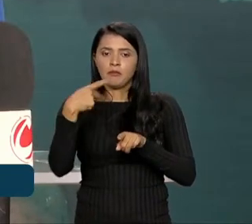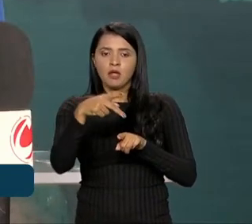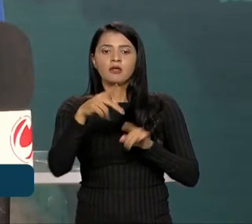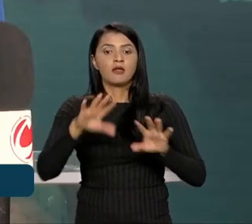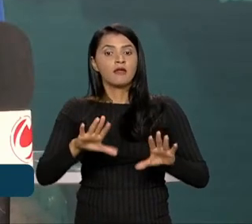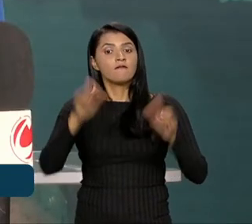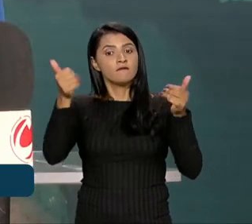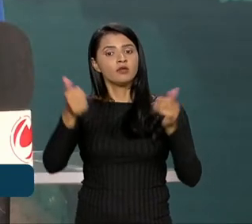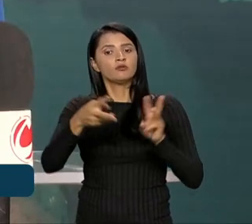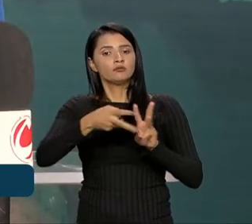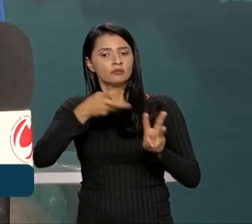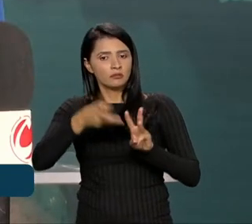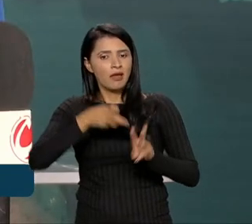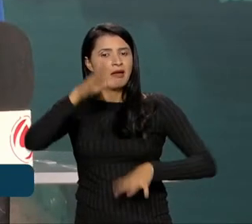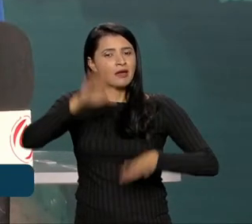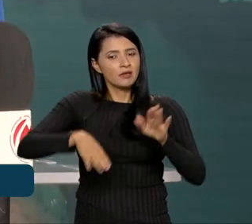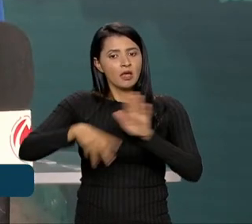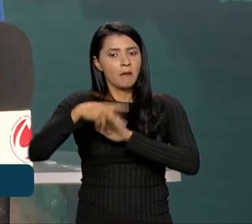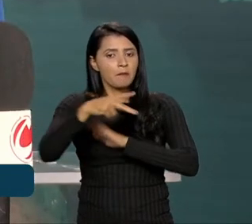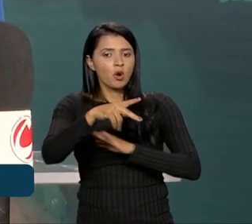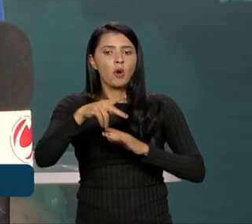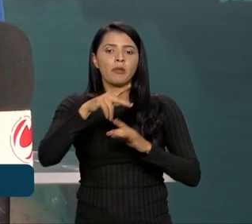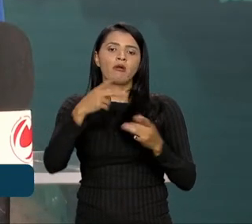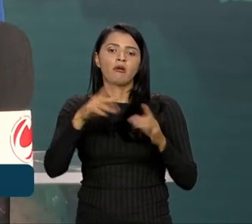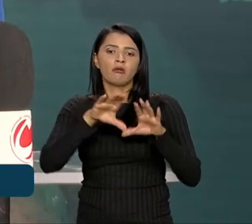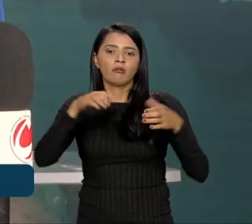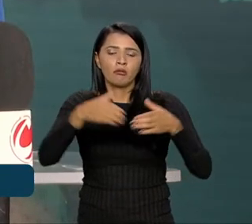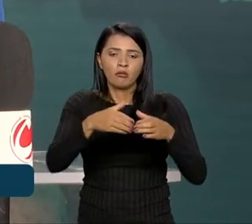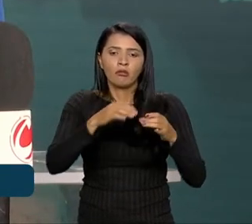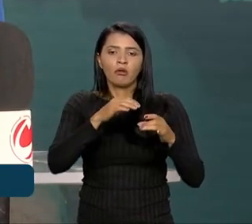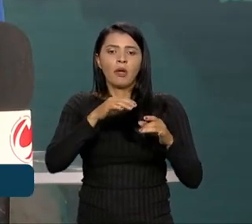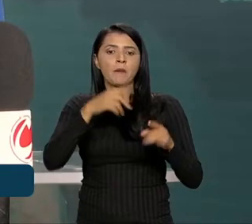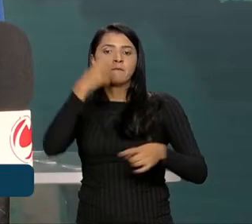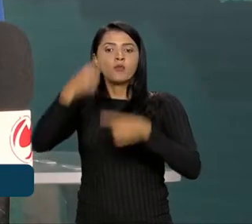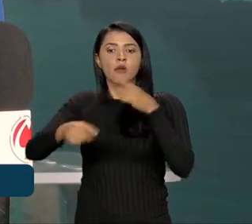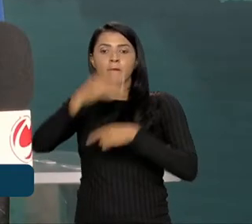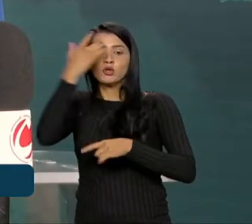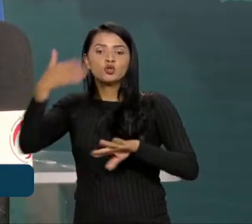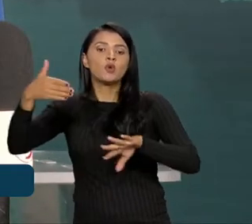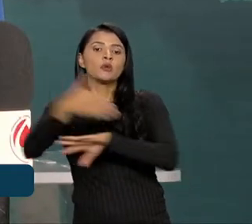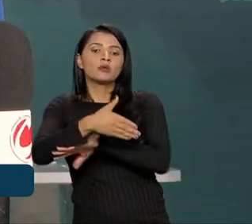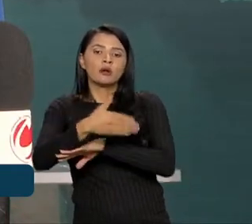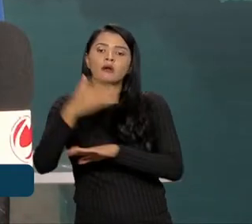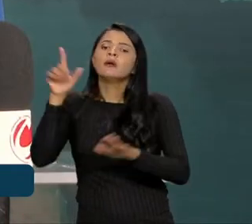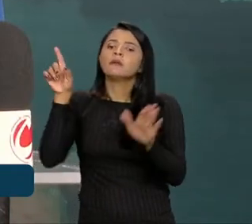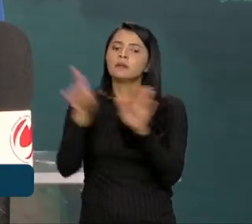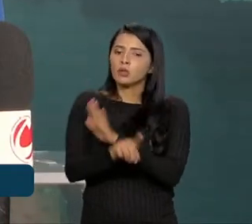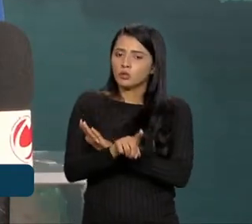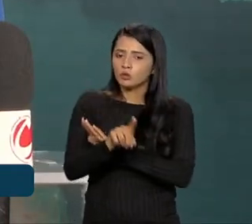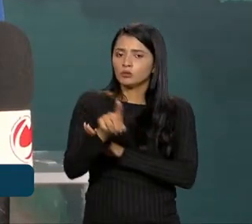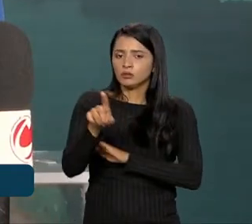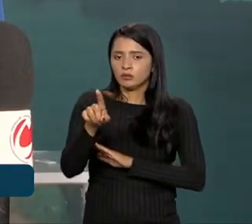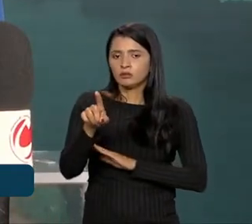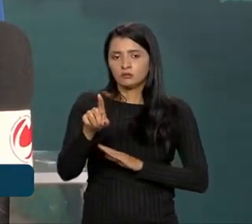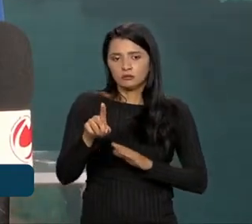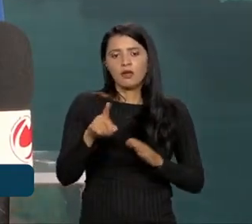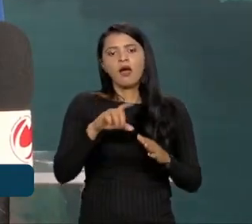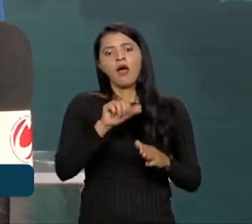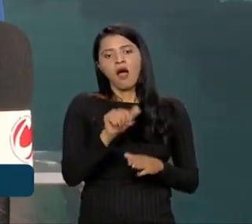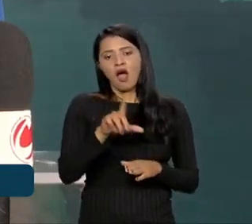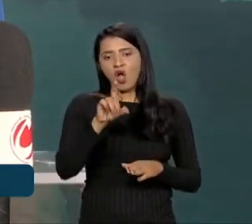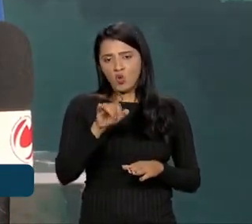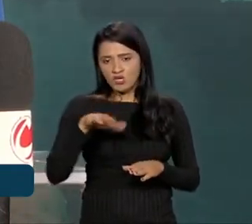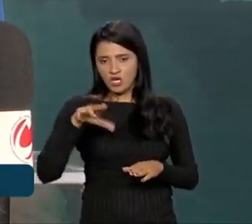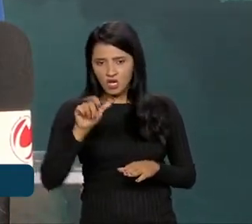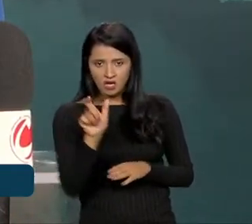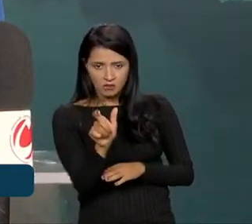Muitas vezes as próprias tribos proíbe as pessoas de entrar. A pergunta é seguinte... As próprias aldeias, né? A